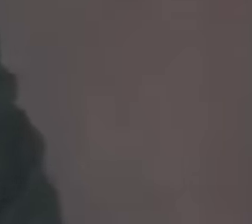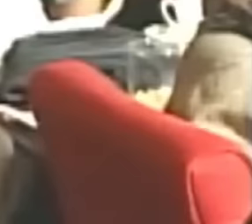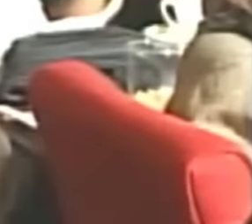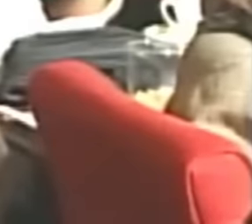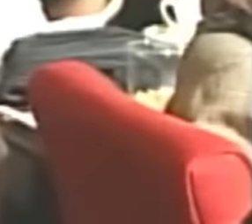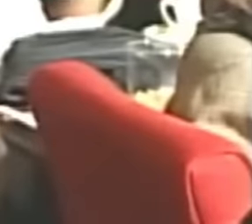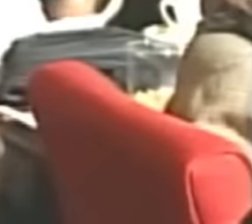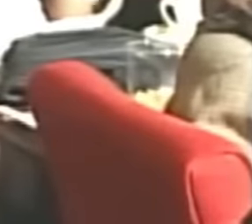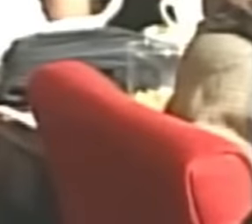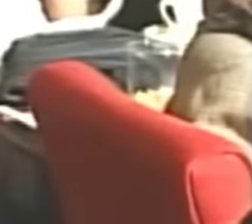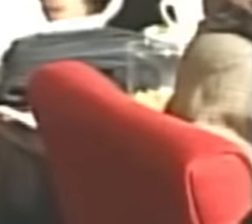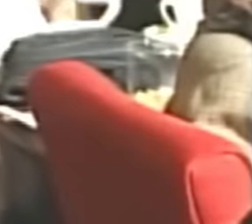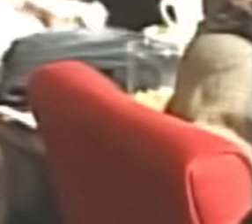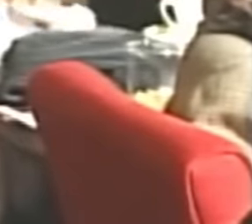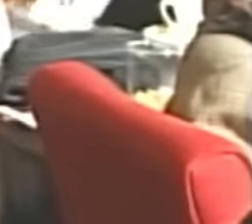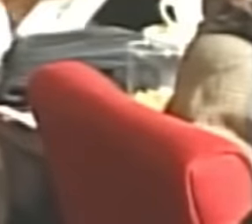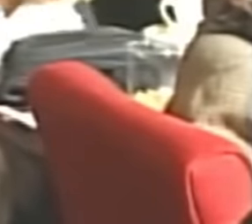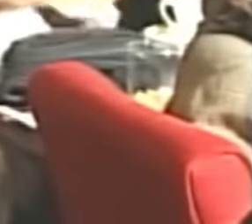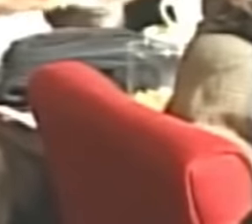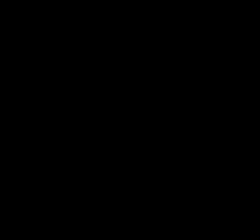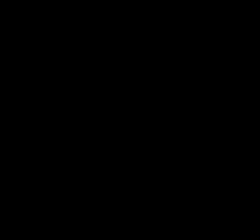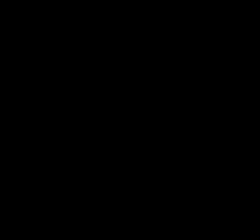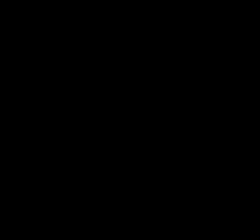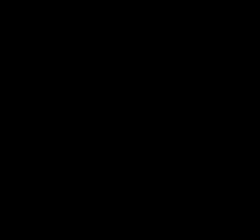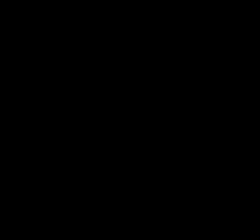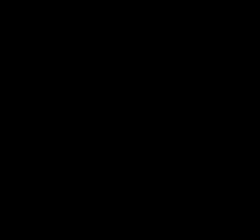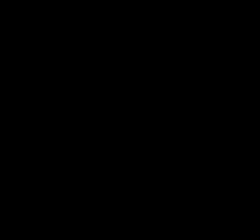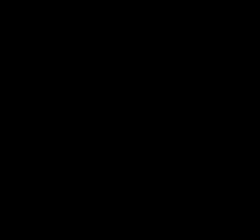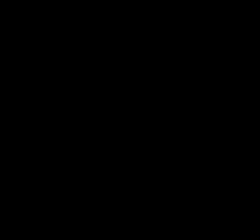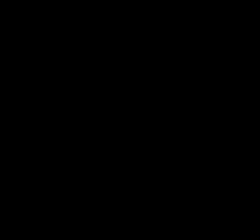a coisa boa que se tem vamos destruir um pedaço